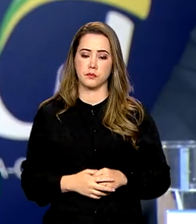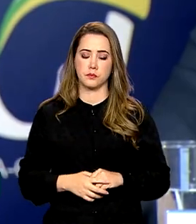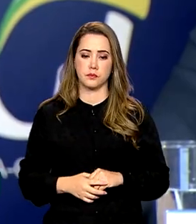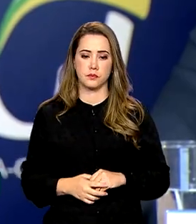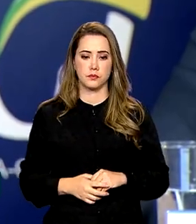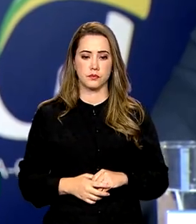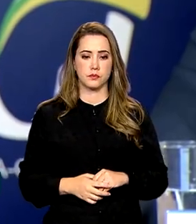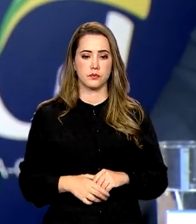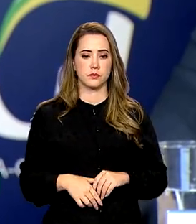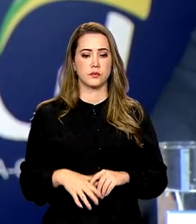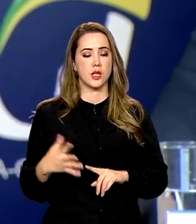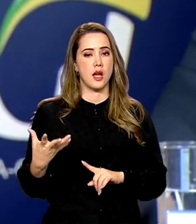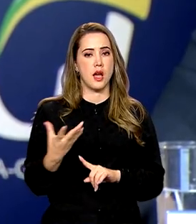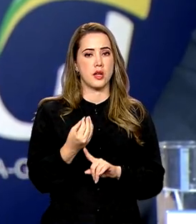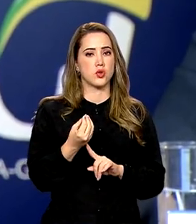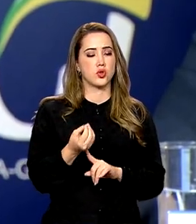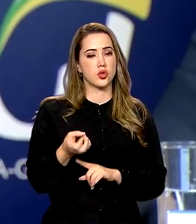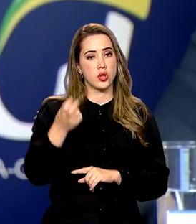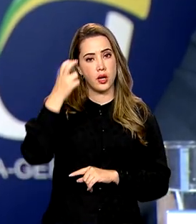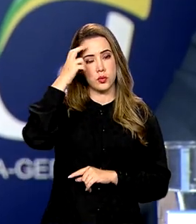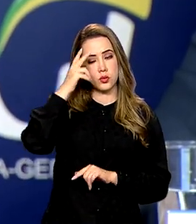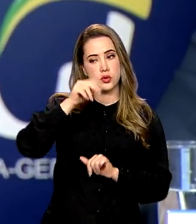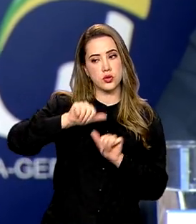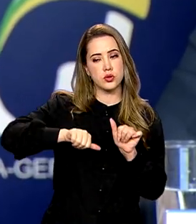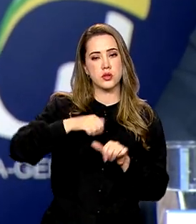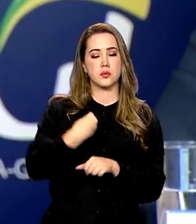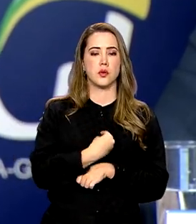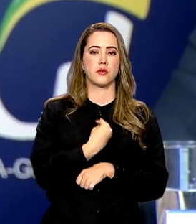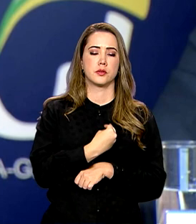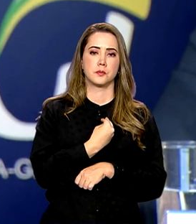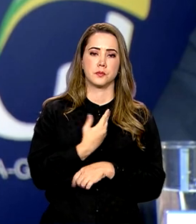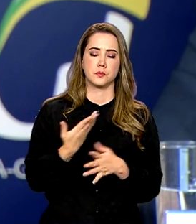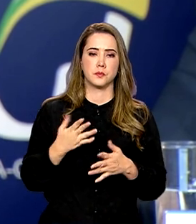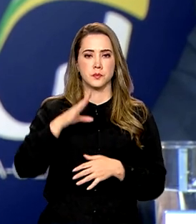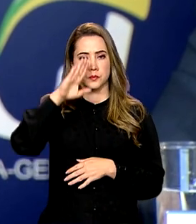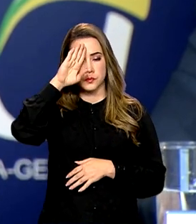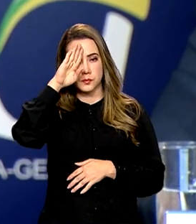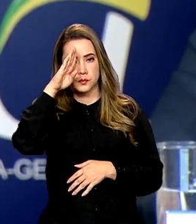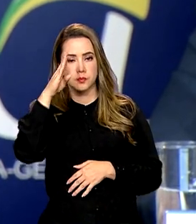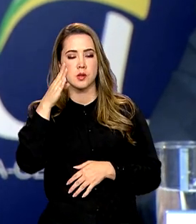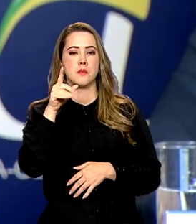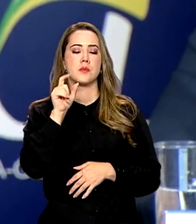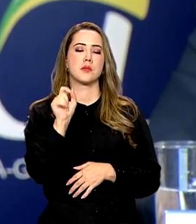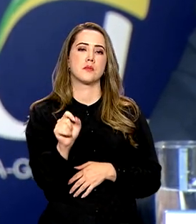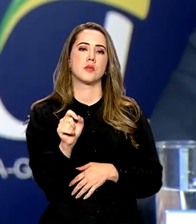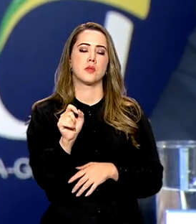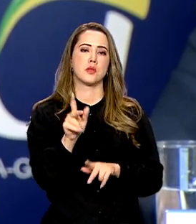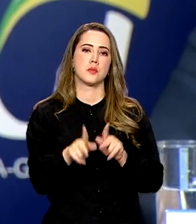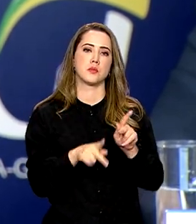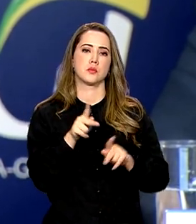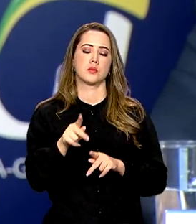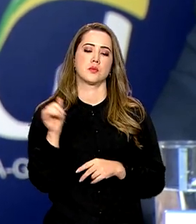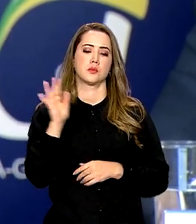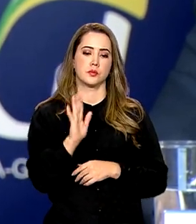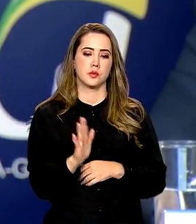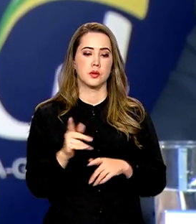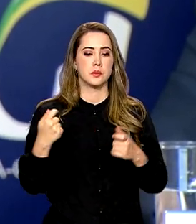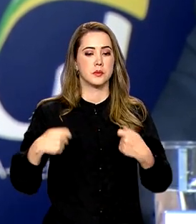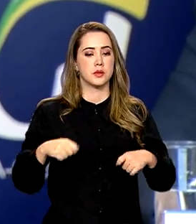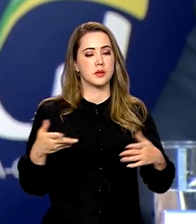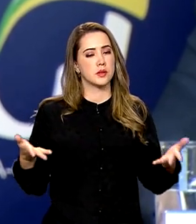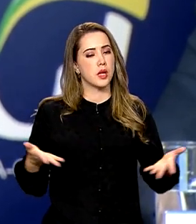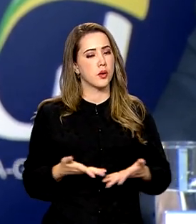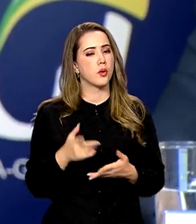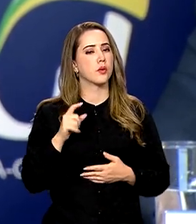Através da arte da cultura, a gente transforma vidas e, principalmente, uma coisa que o povo brasileiro está precisando